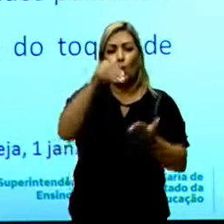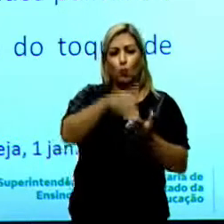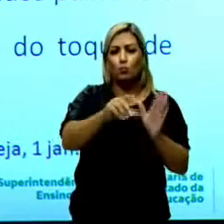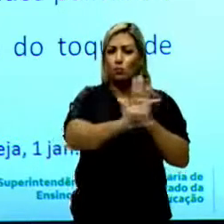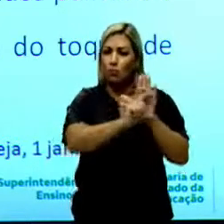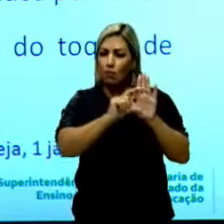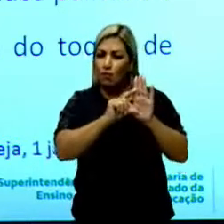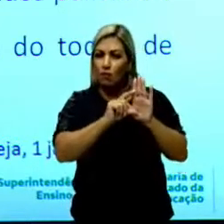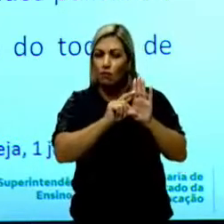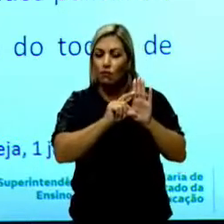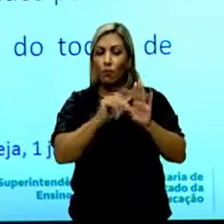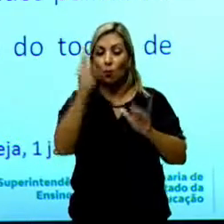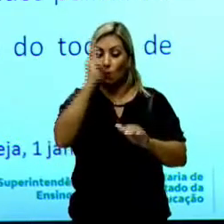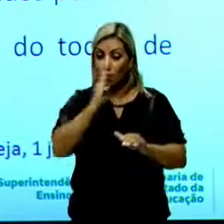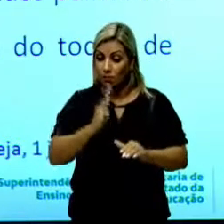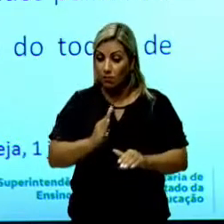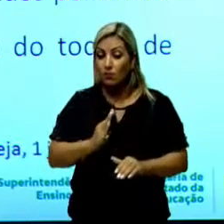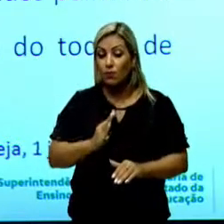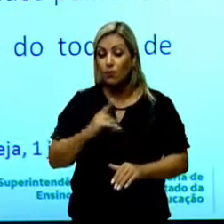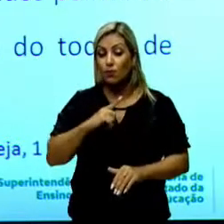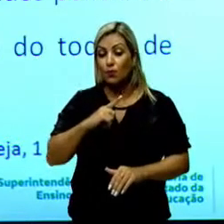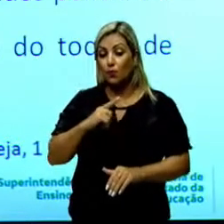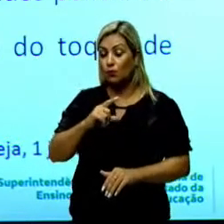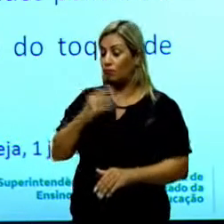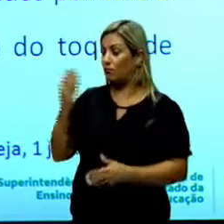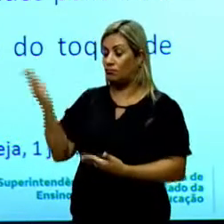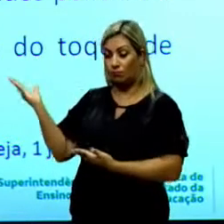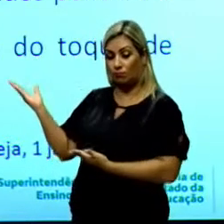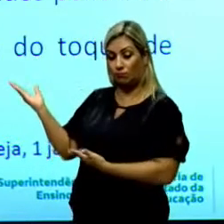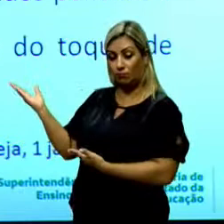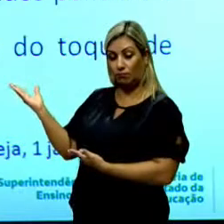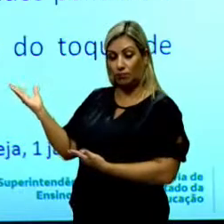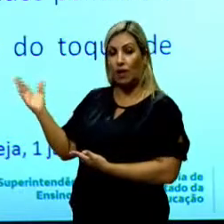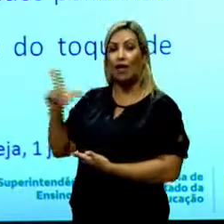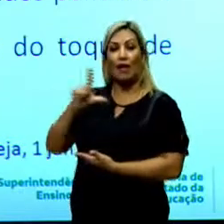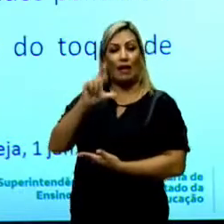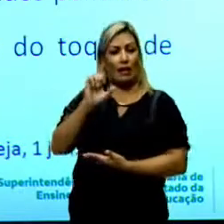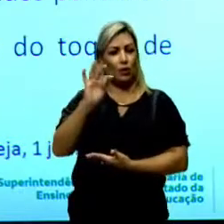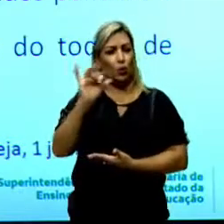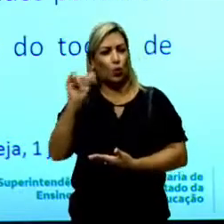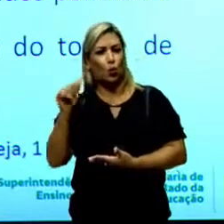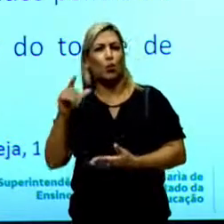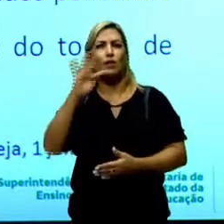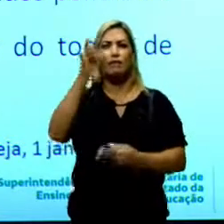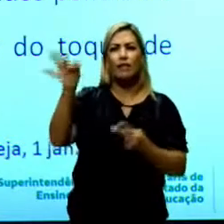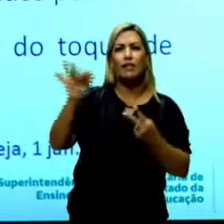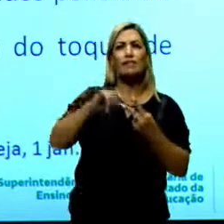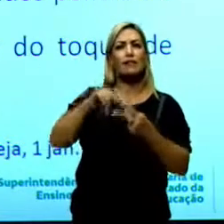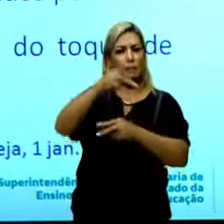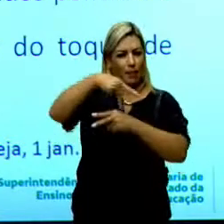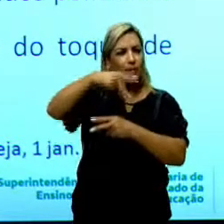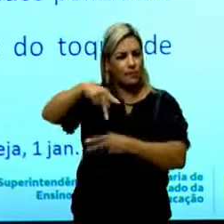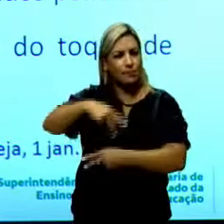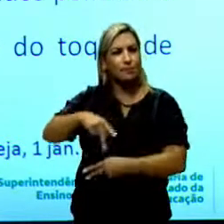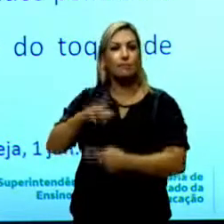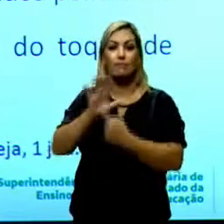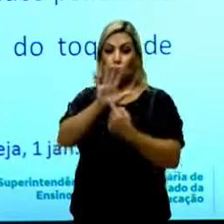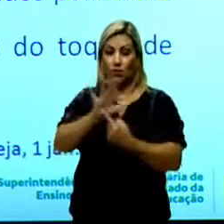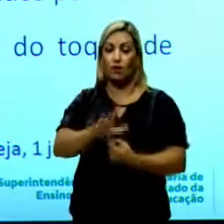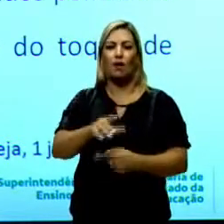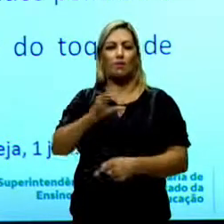parágrafo, do Brasil, a Letônia, passando pela França, foram destacados